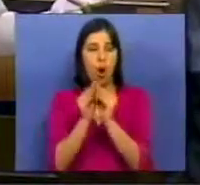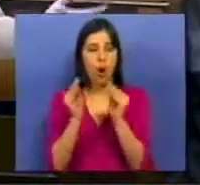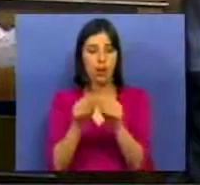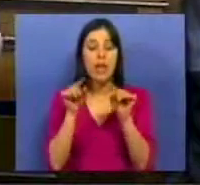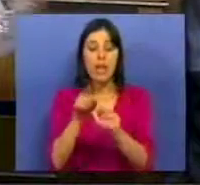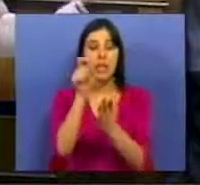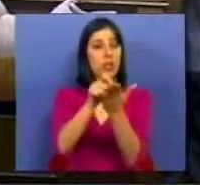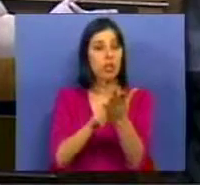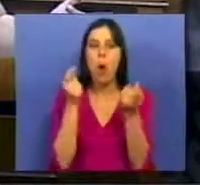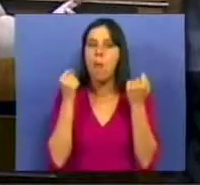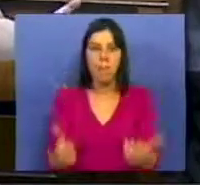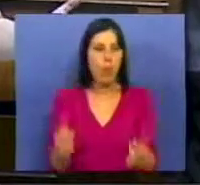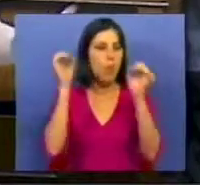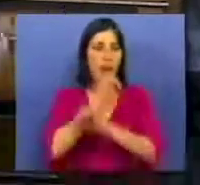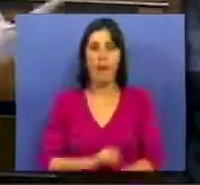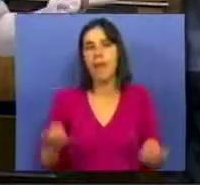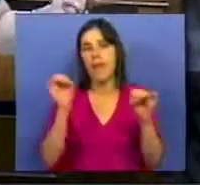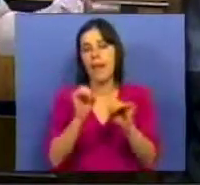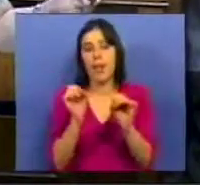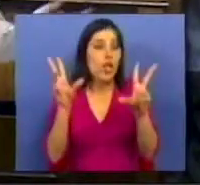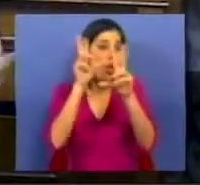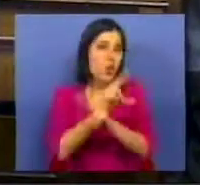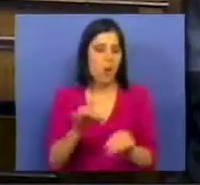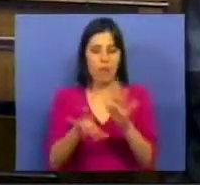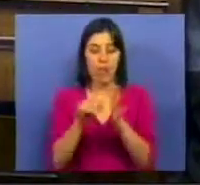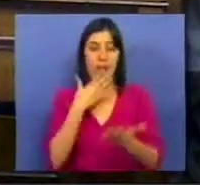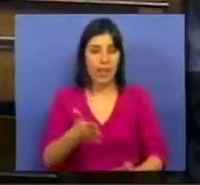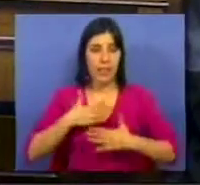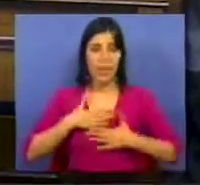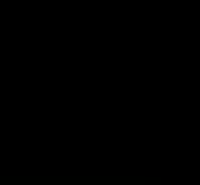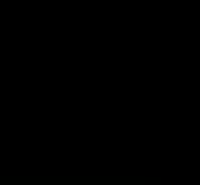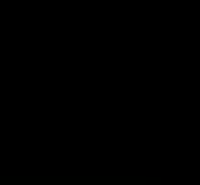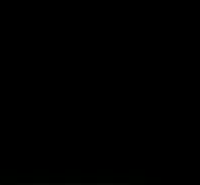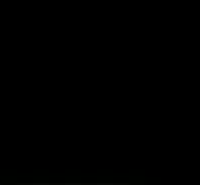aspecto, pouco ou nada, de novo, esta lei traz ao país.